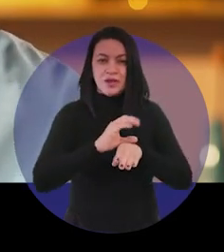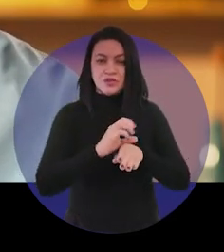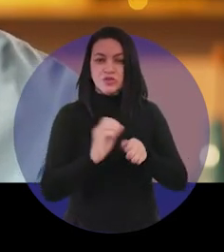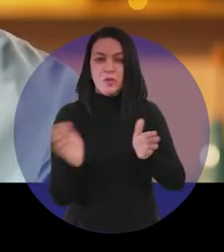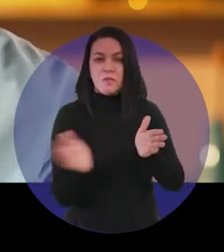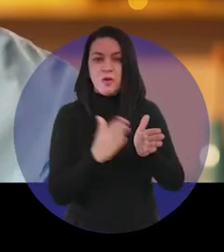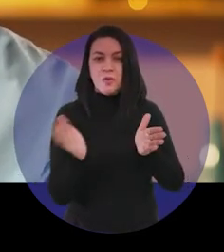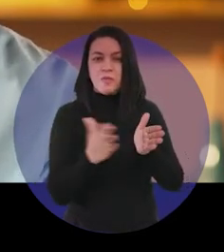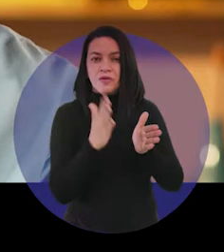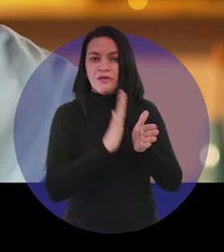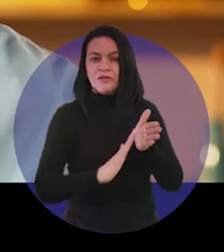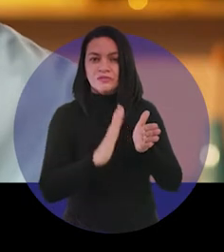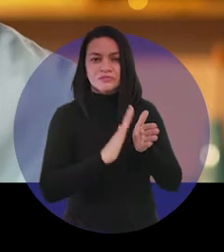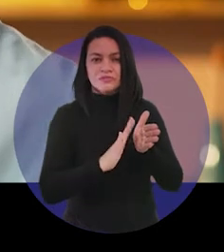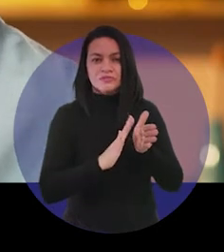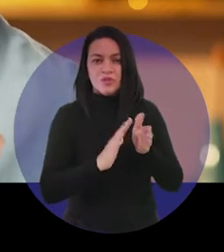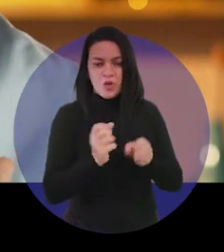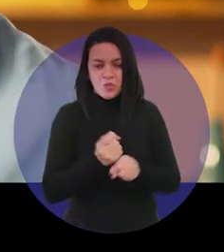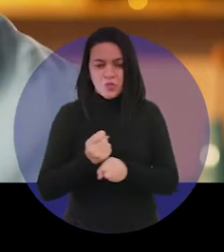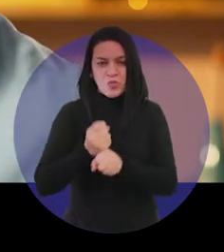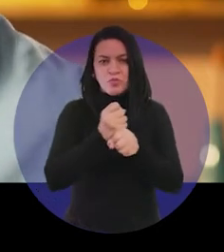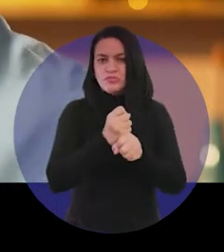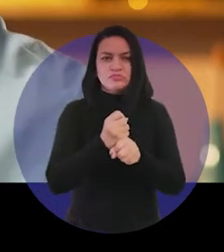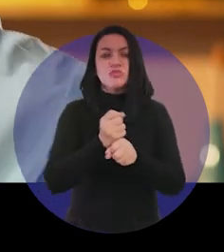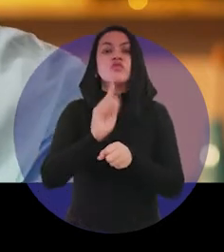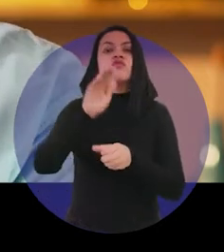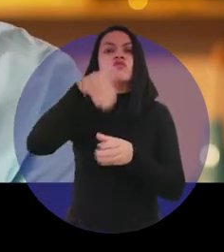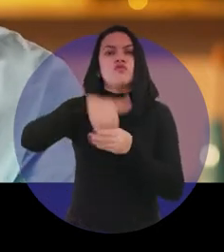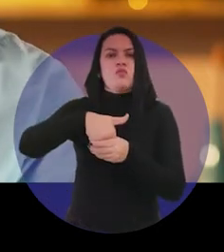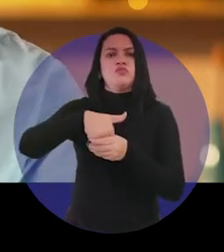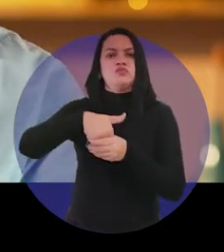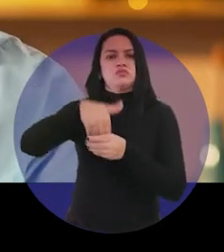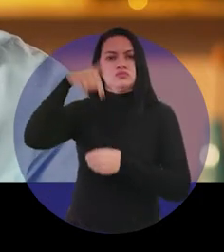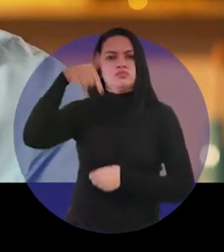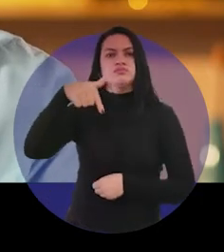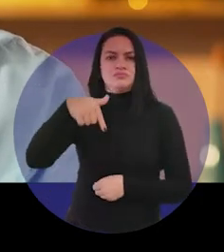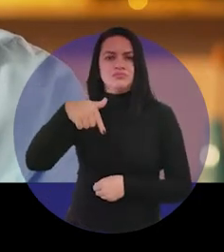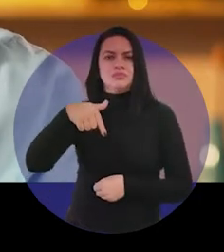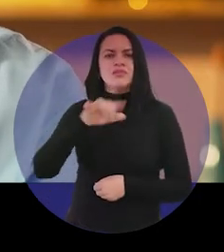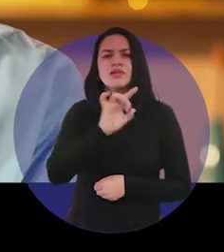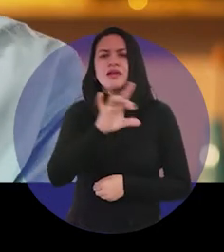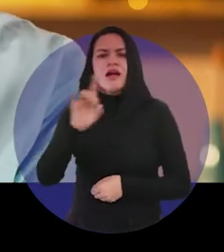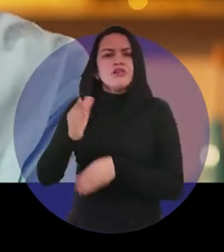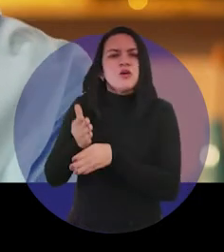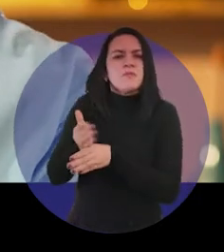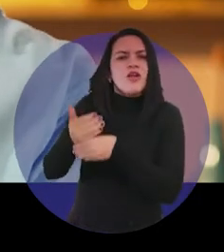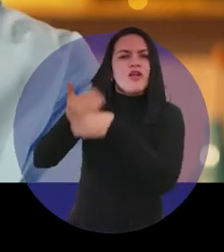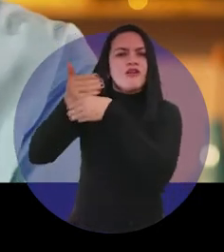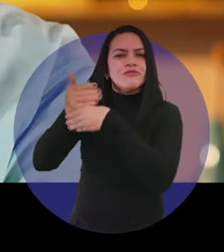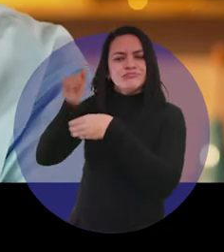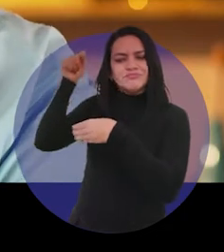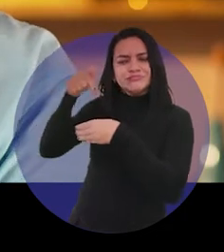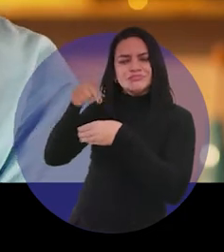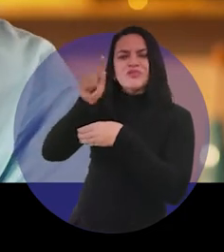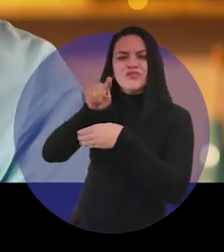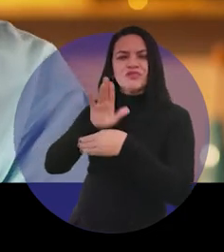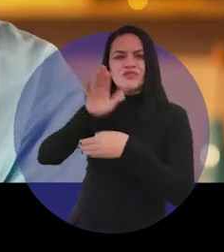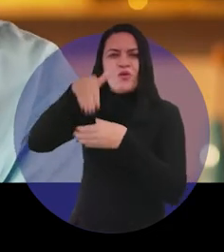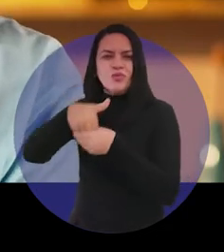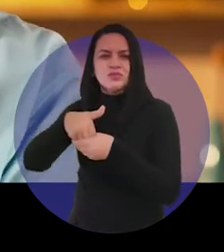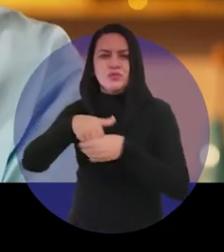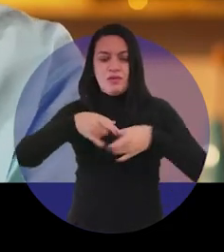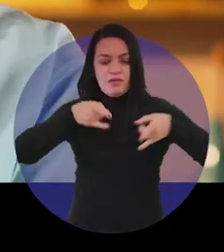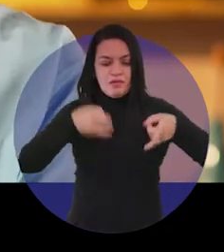cimento, não foi construída com concreto, foi construída com voto. Cada parede é feita de voto.